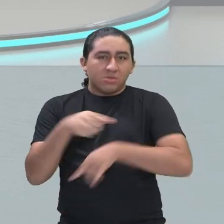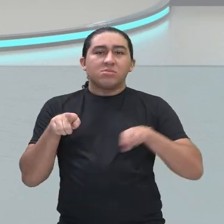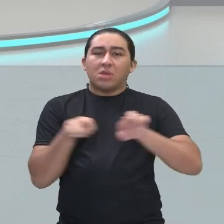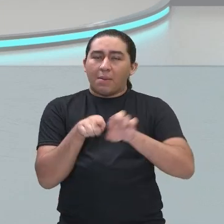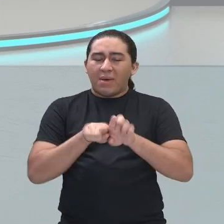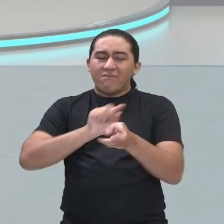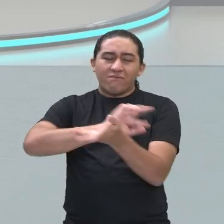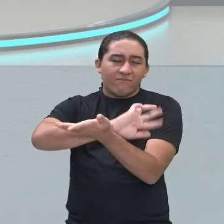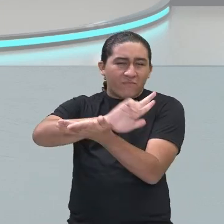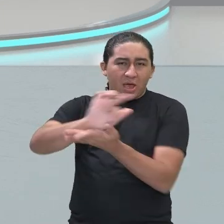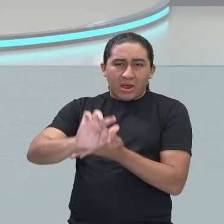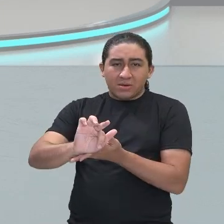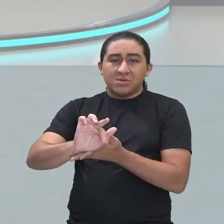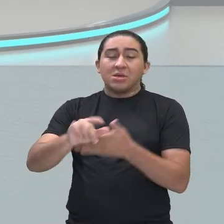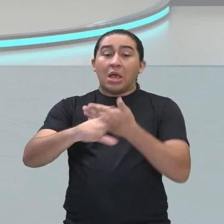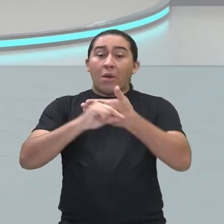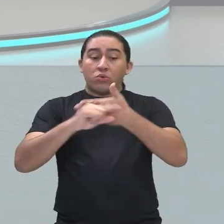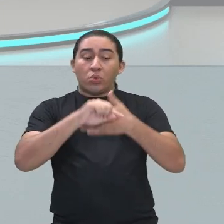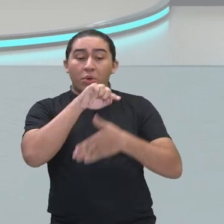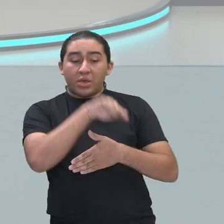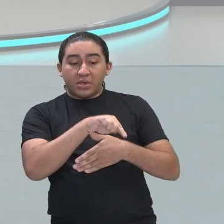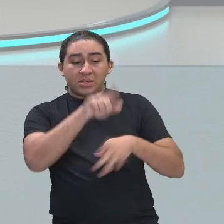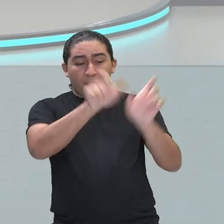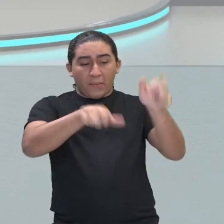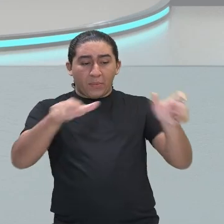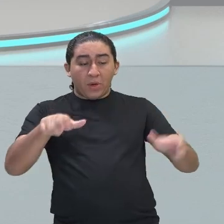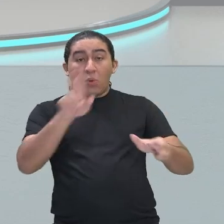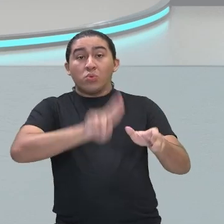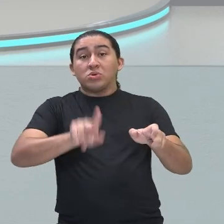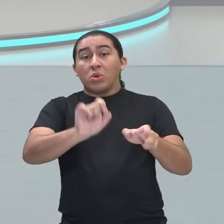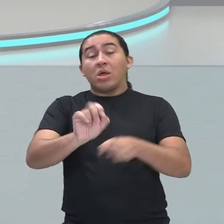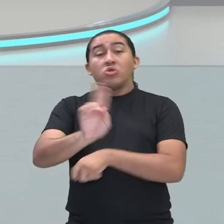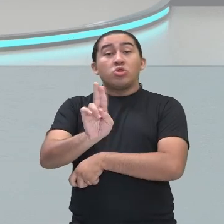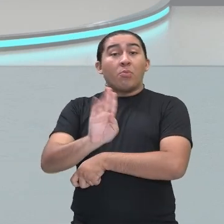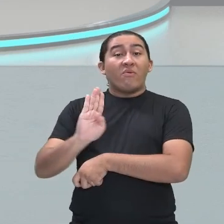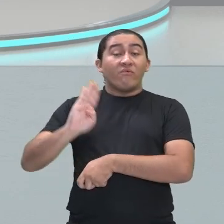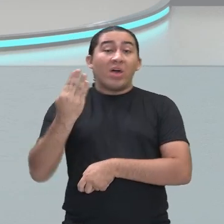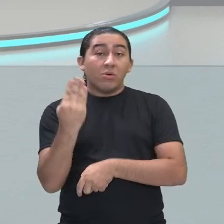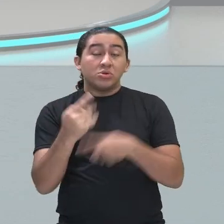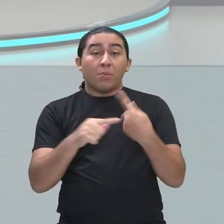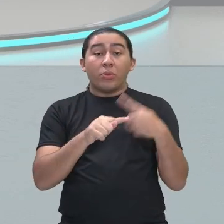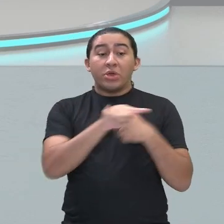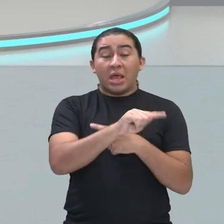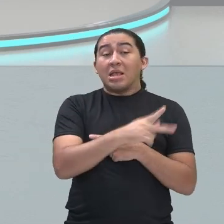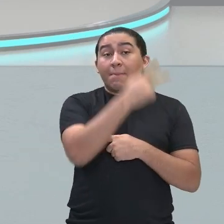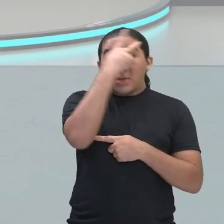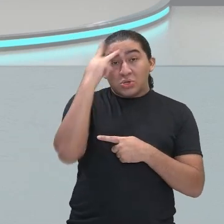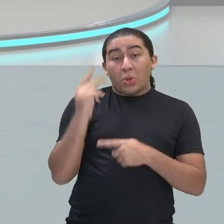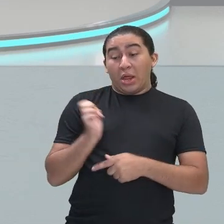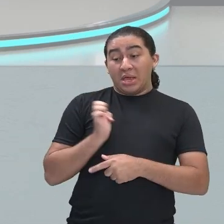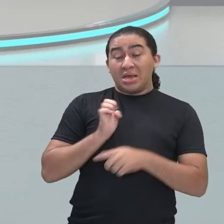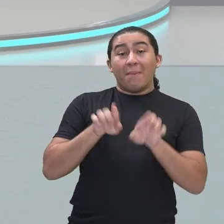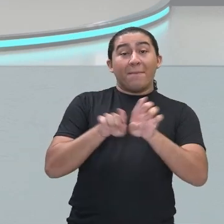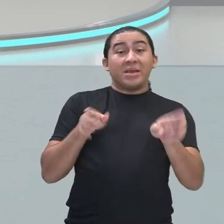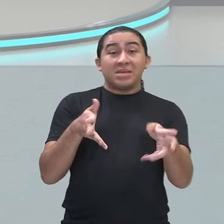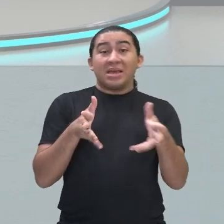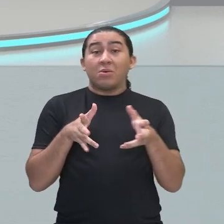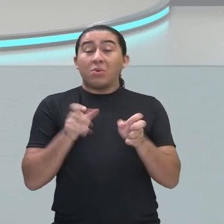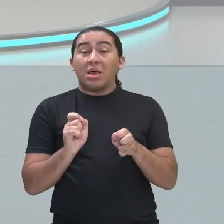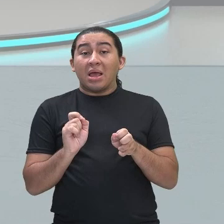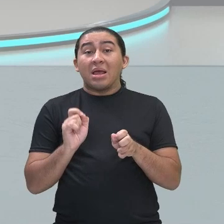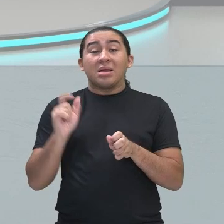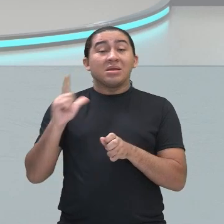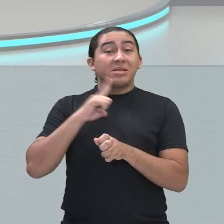ricos, eles usavam pseudônimos, porque eles eram ricos, mas queriam parecer pobres.